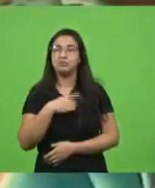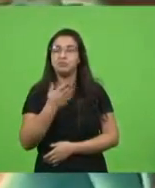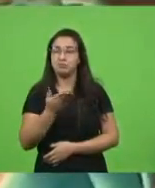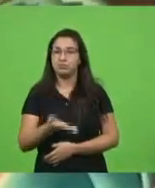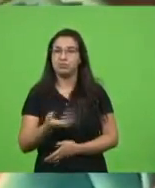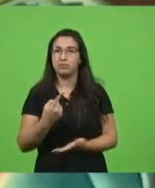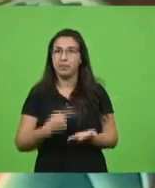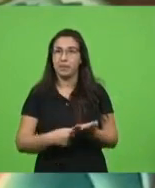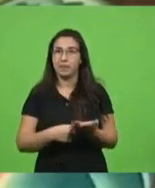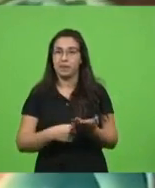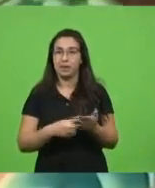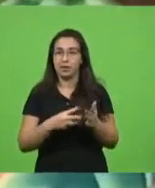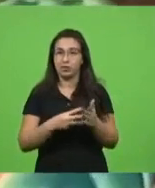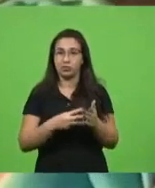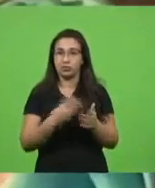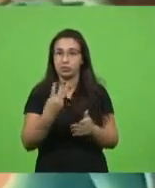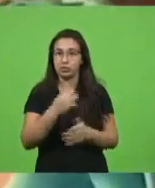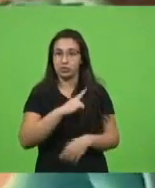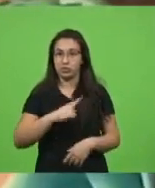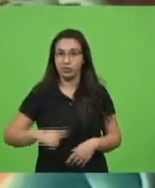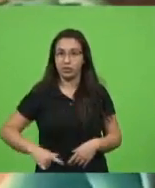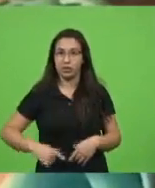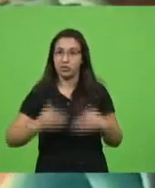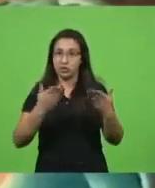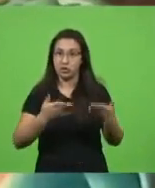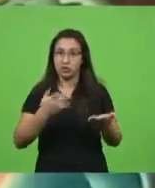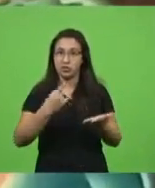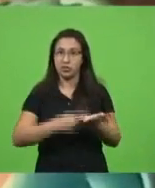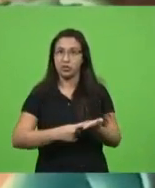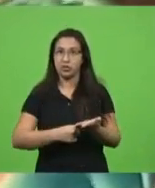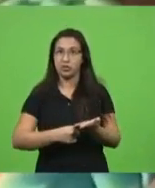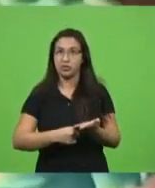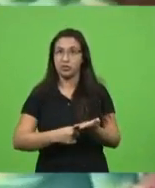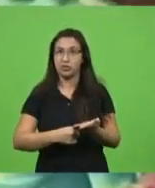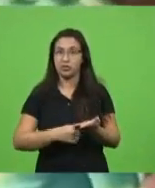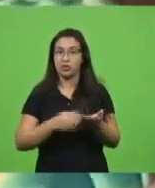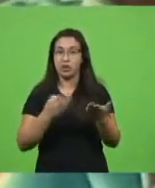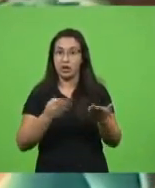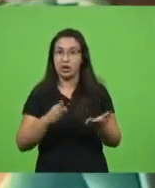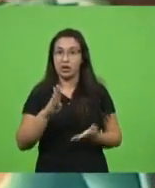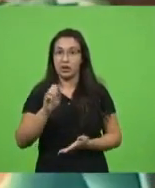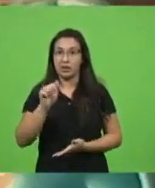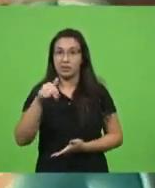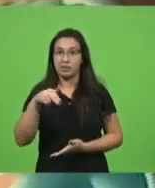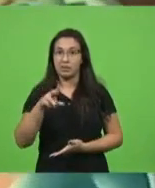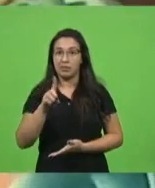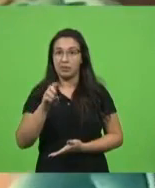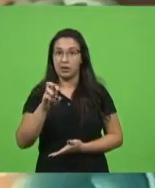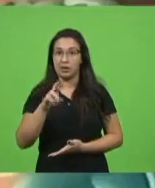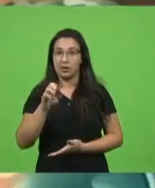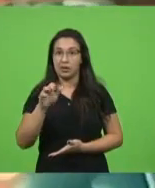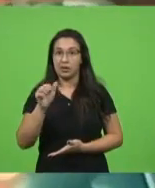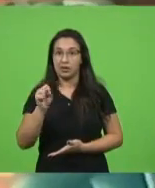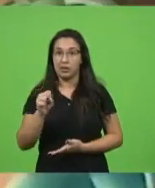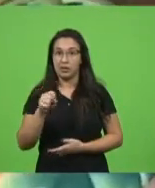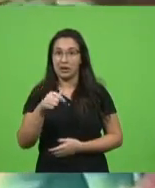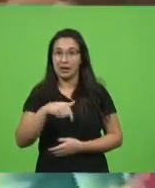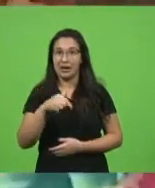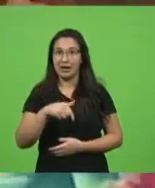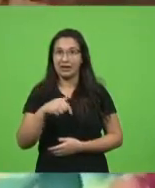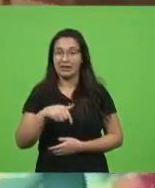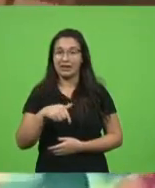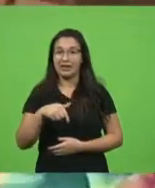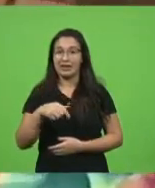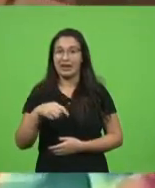entre os três governadores. Enrole as bandeiras, pelo amor de Deus, a nossa bandeira hoje chama-se Vida.